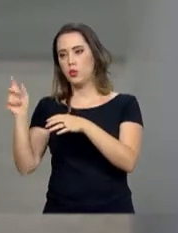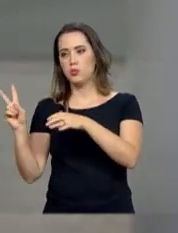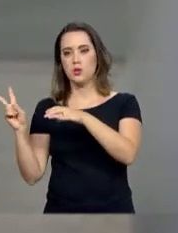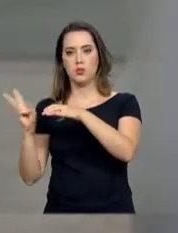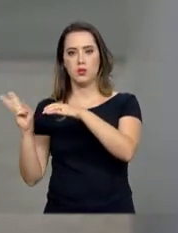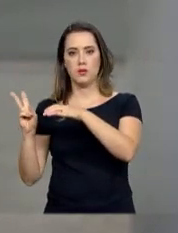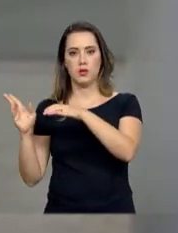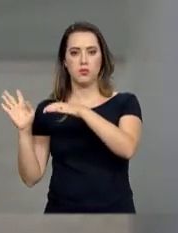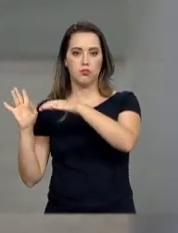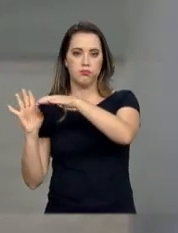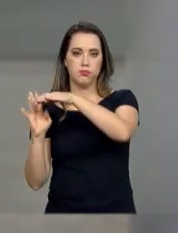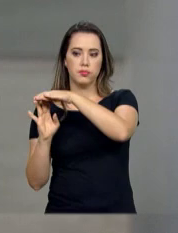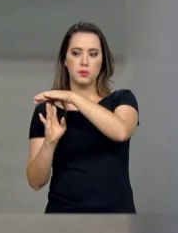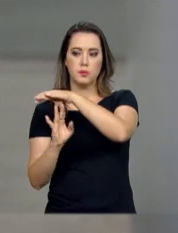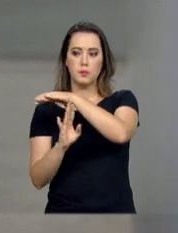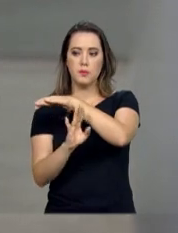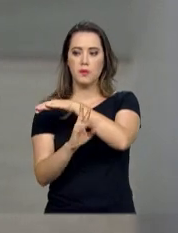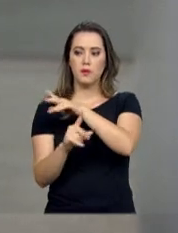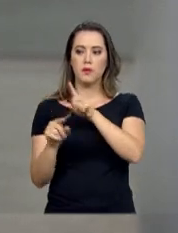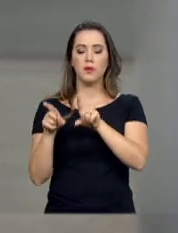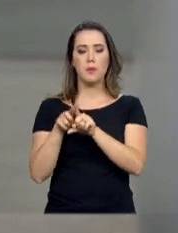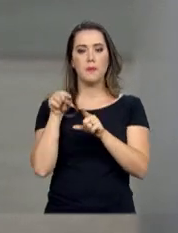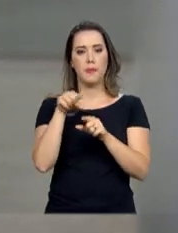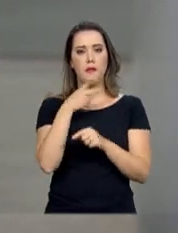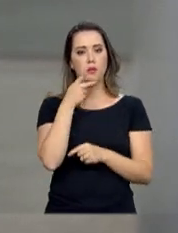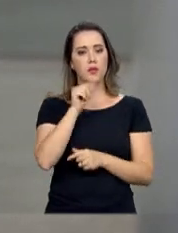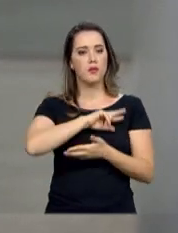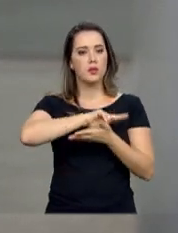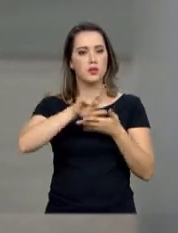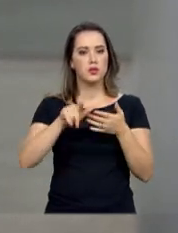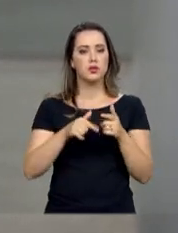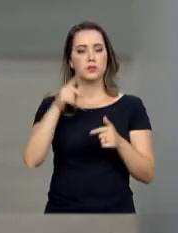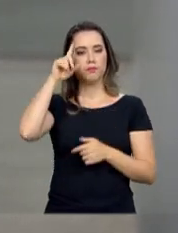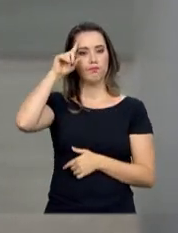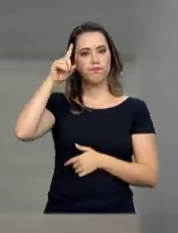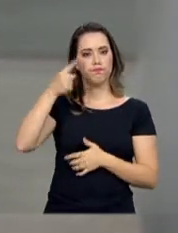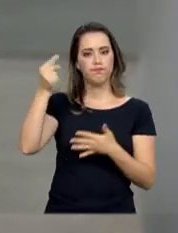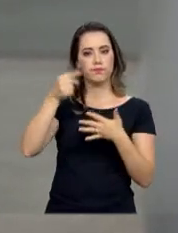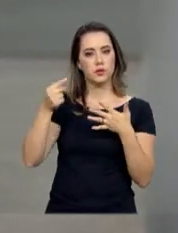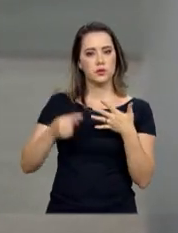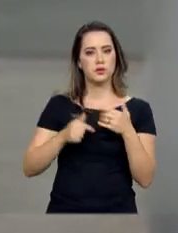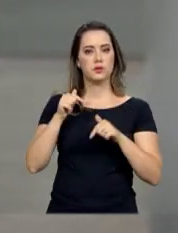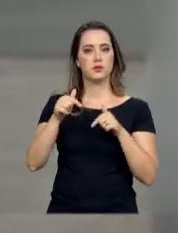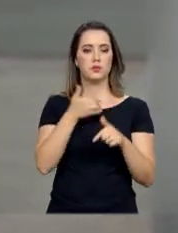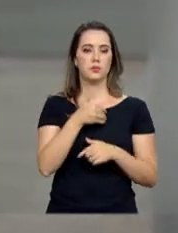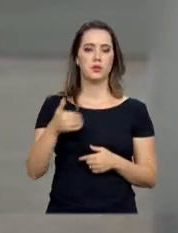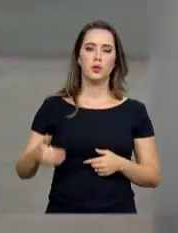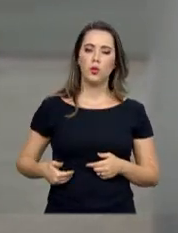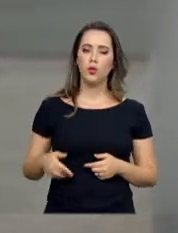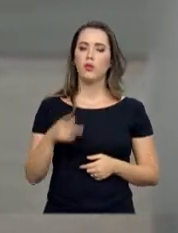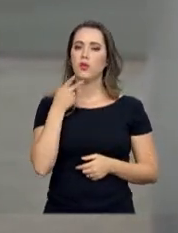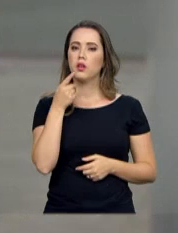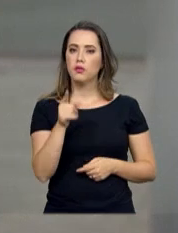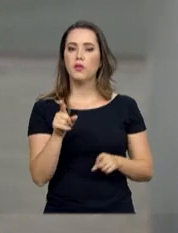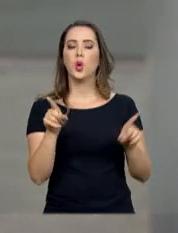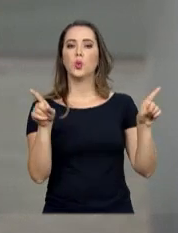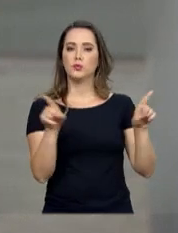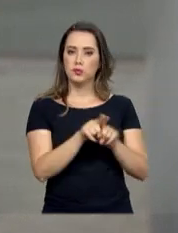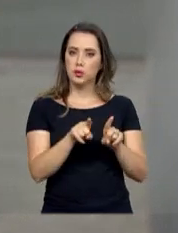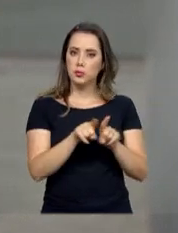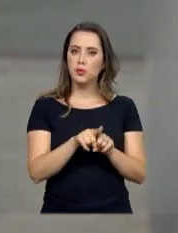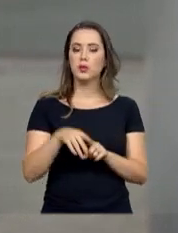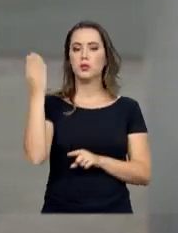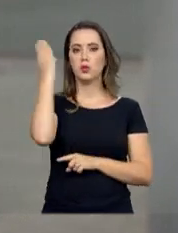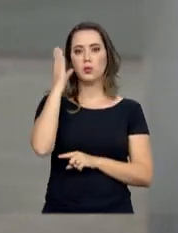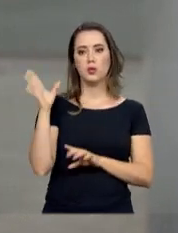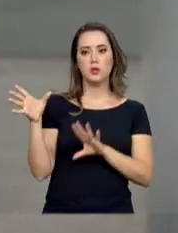de Roraima. O presidente destacou também todas as medidas que vêm sendo tomadas pelo governo e disse que o Brasil vai buscar